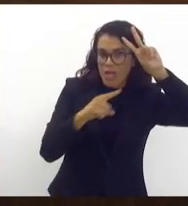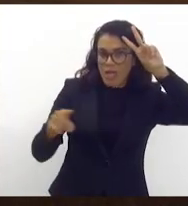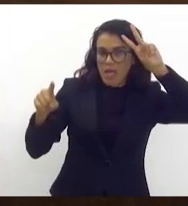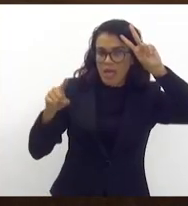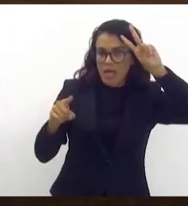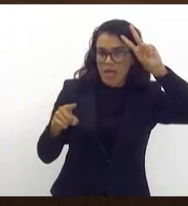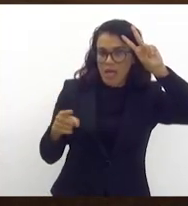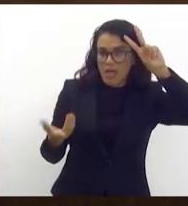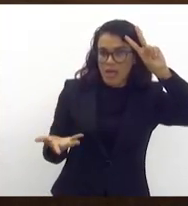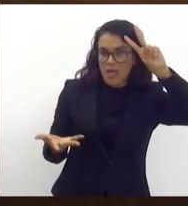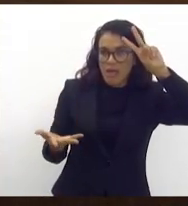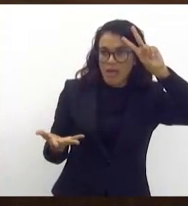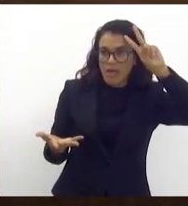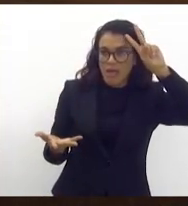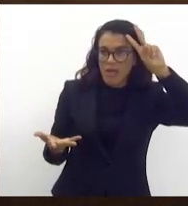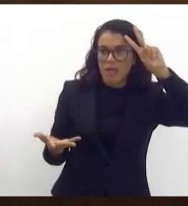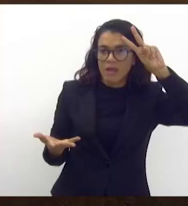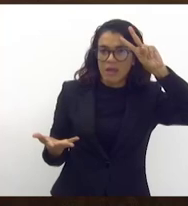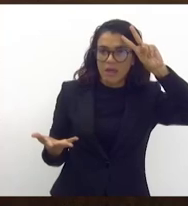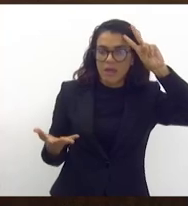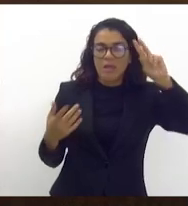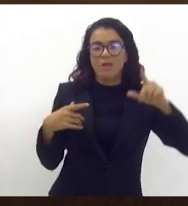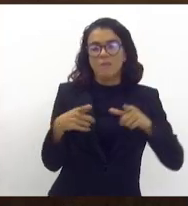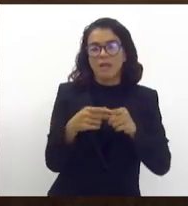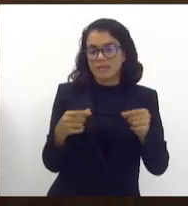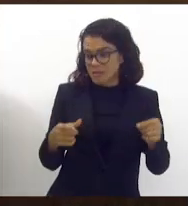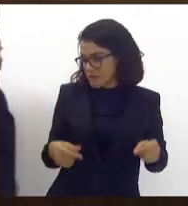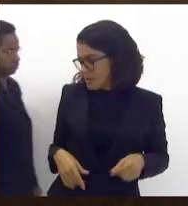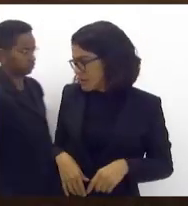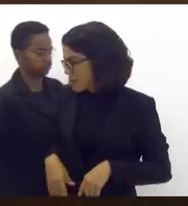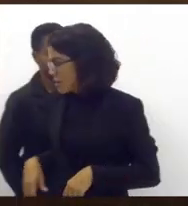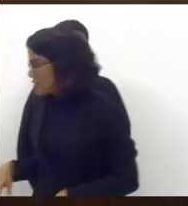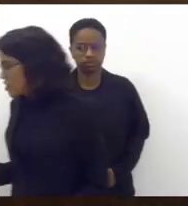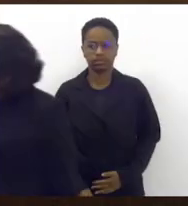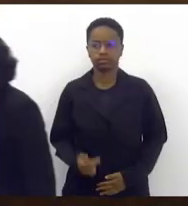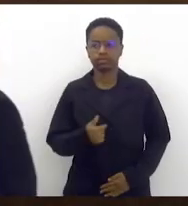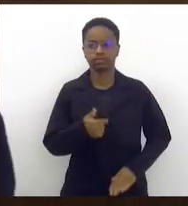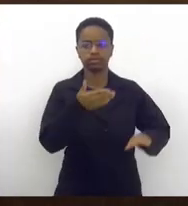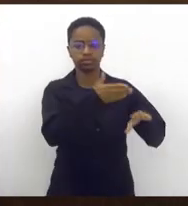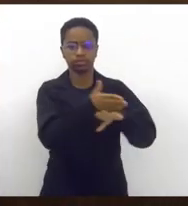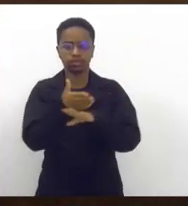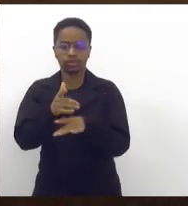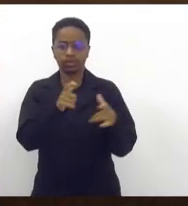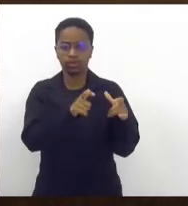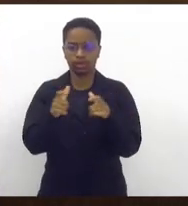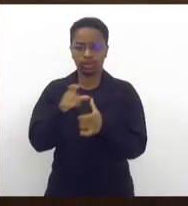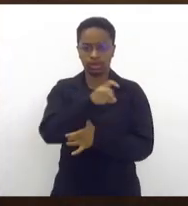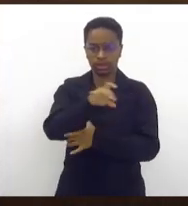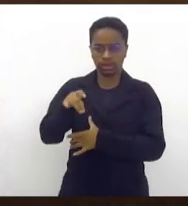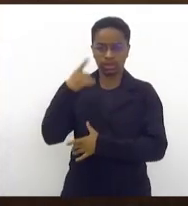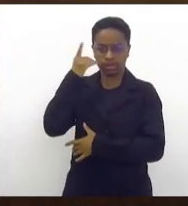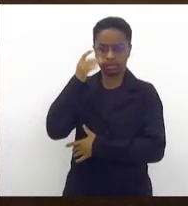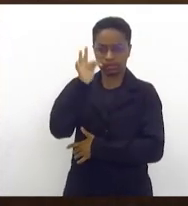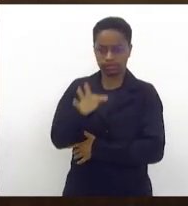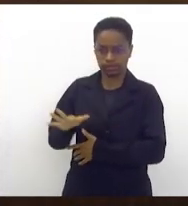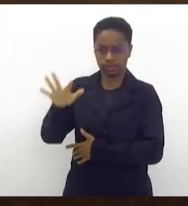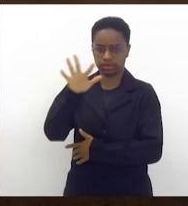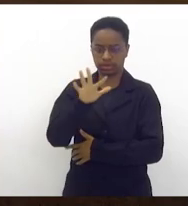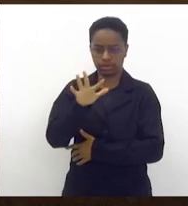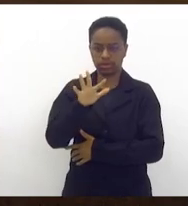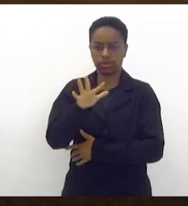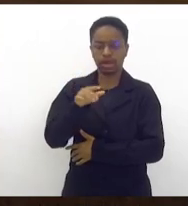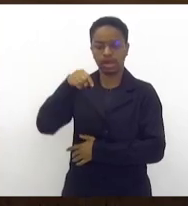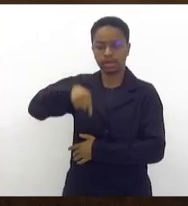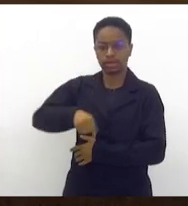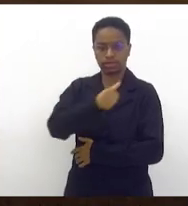praticamente passei a semana inteira em Brasília, percorrendo gabinete por gabinete de cada deputado federal do Rio de Janeiro,